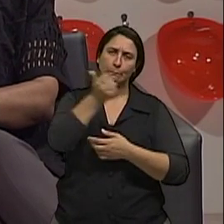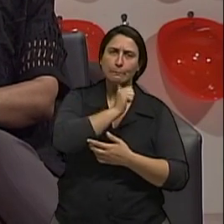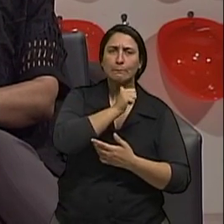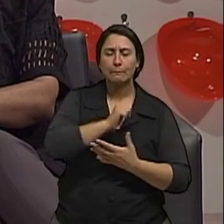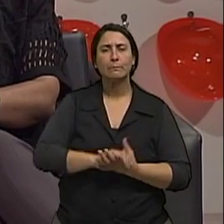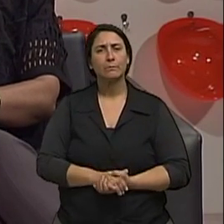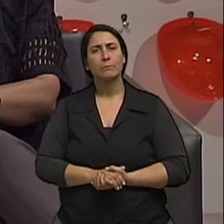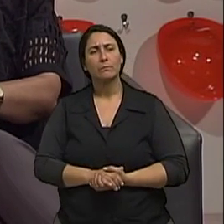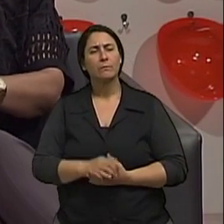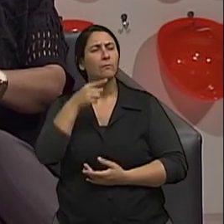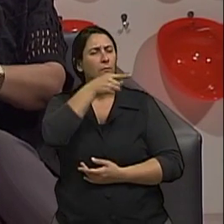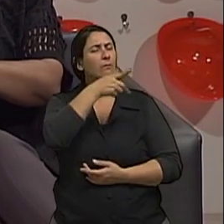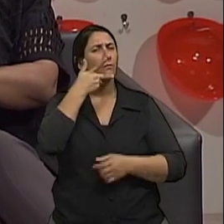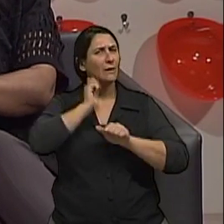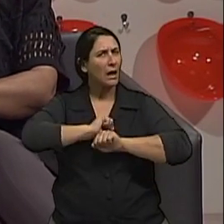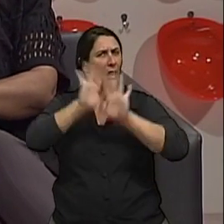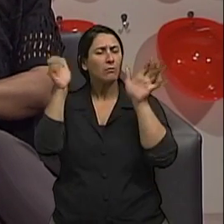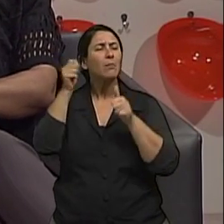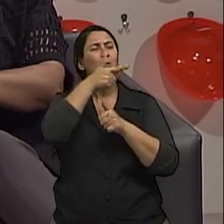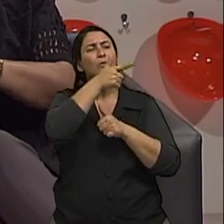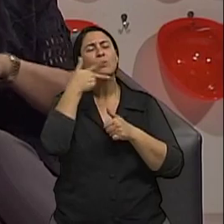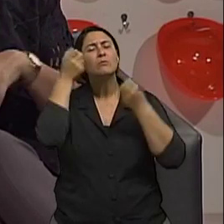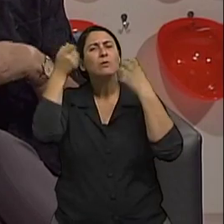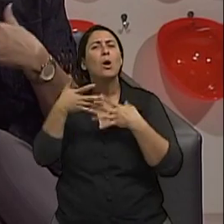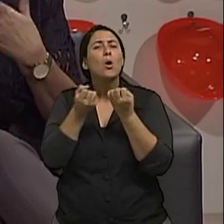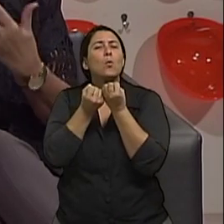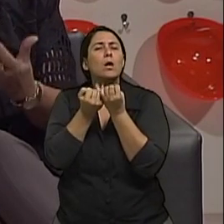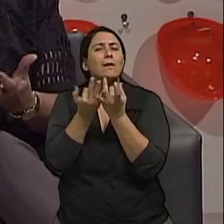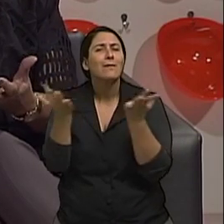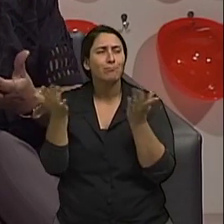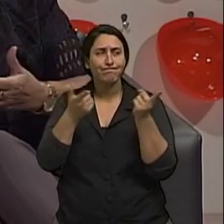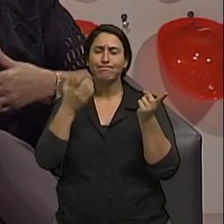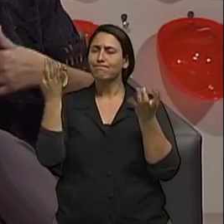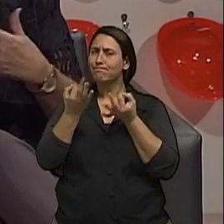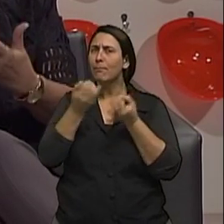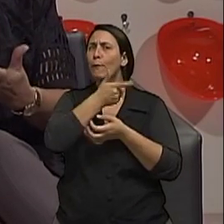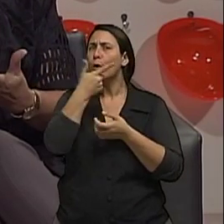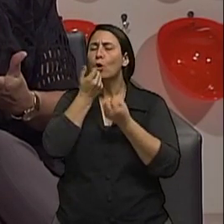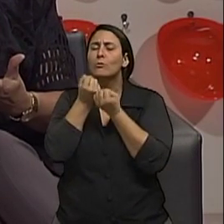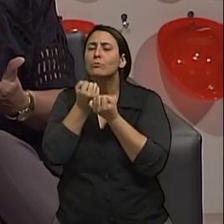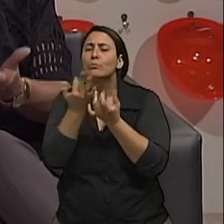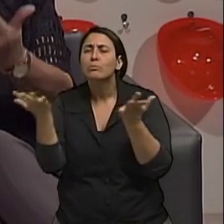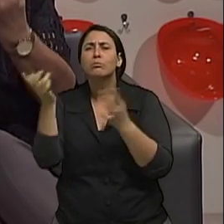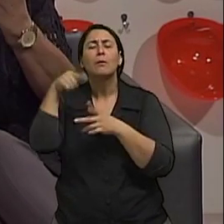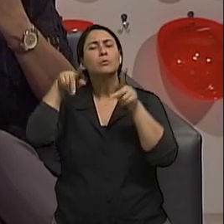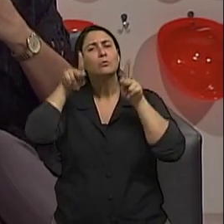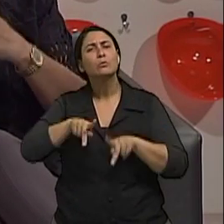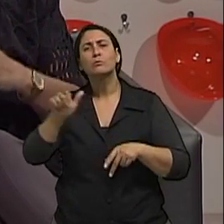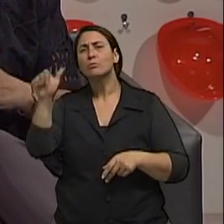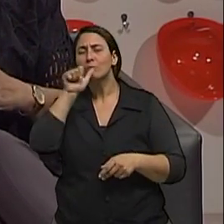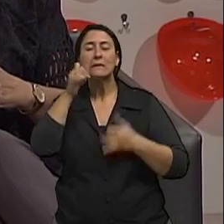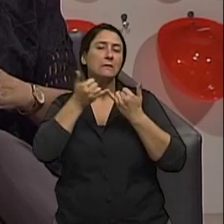claramente explicitado, a dosagem e a forma de reação da pessoa que